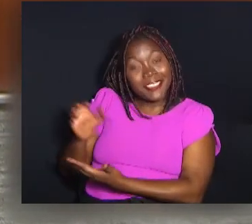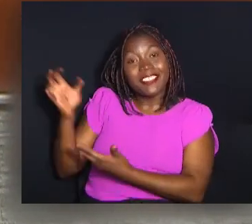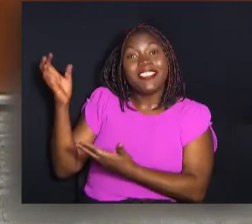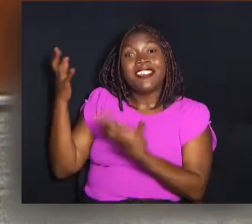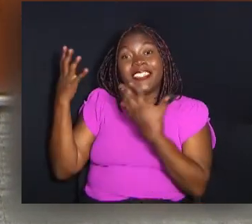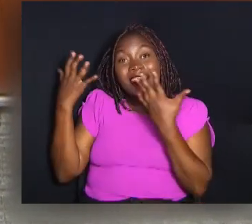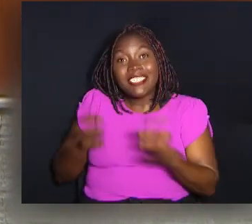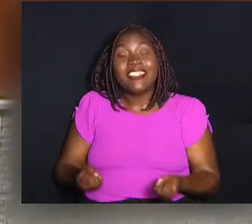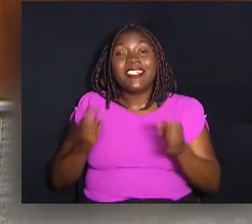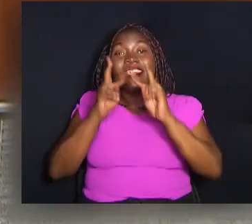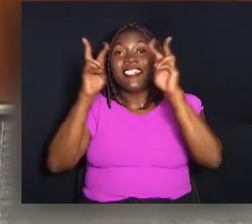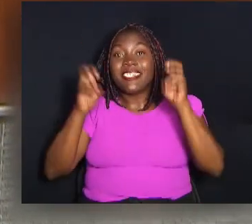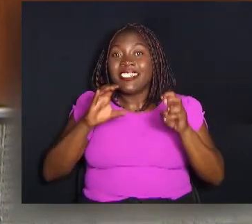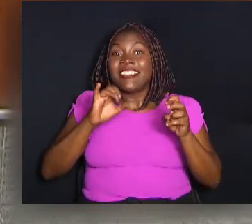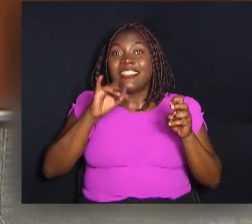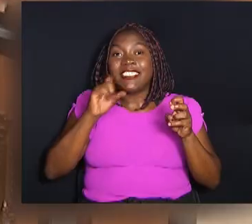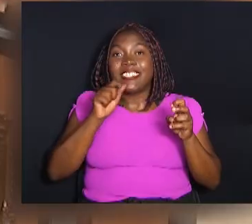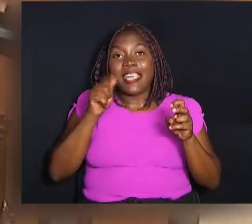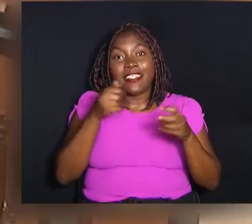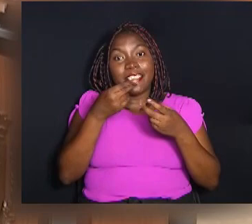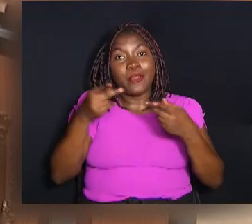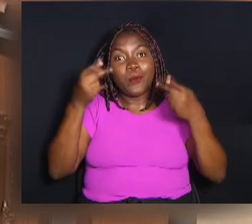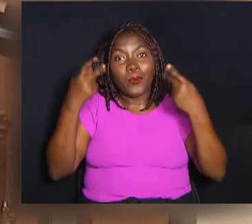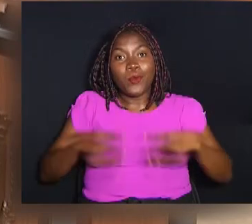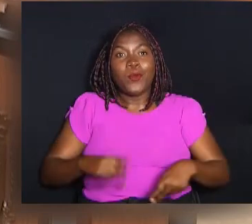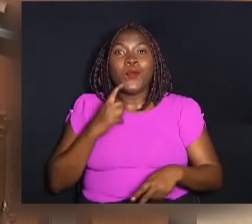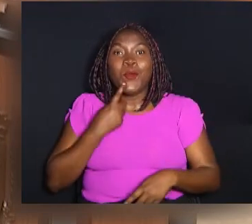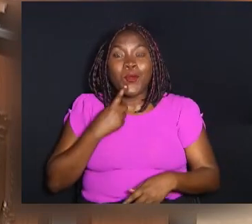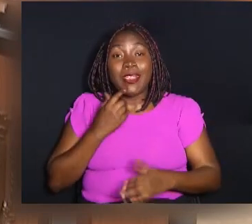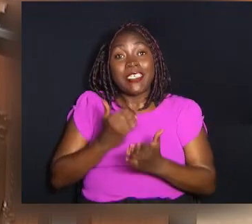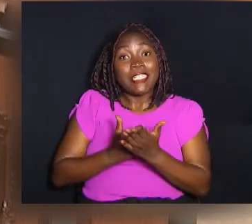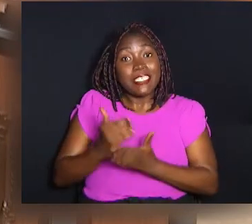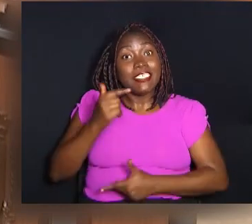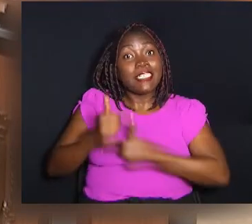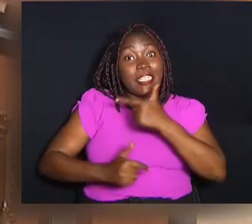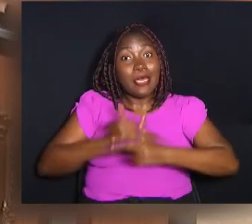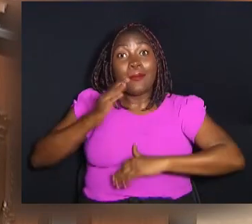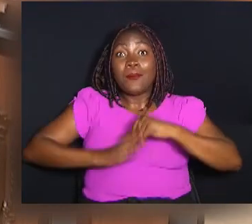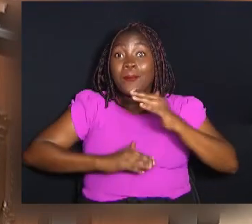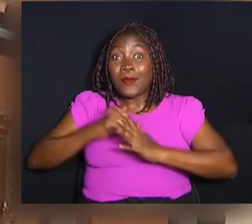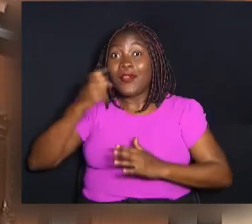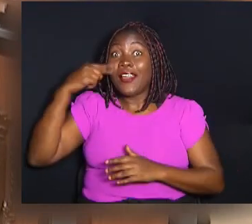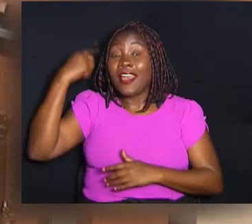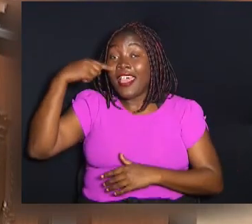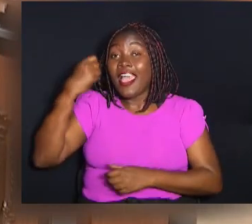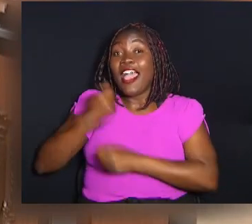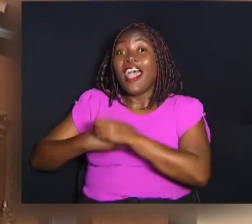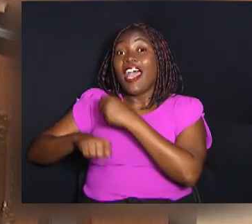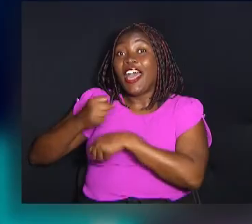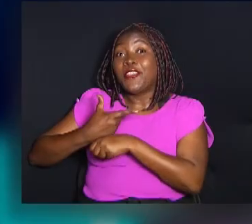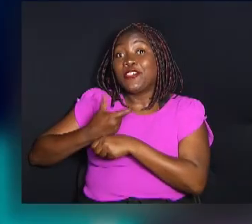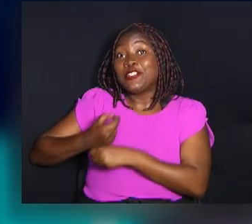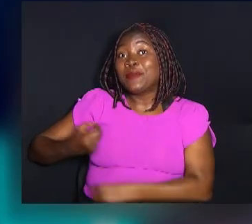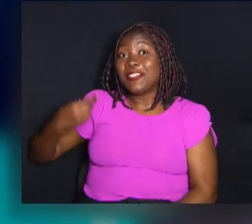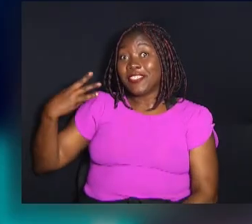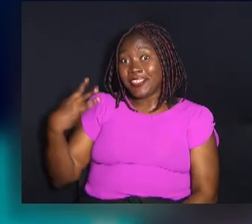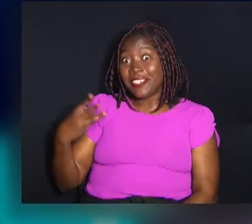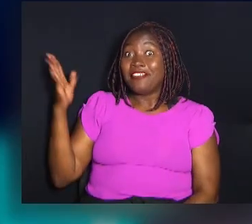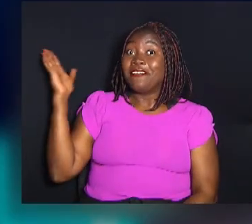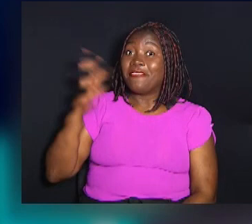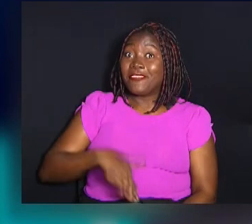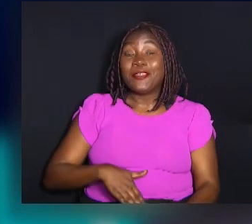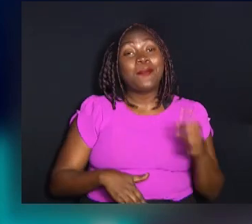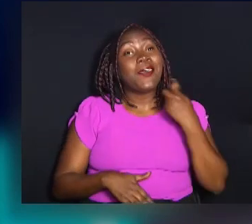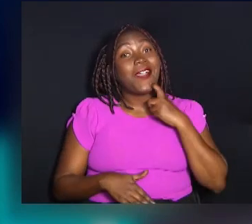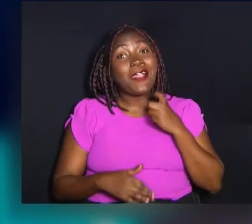recebeu o título de cidadão campineiro. Iniciou as suas atividades profissionais na advocacia no ano de 2003,